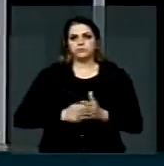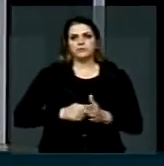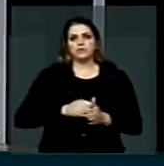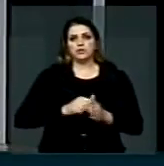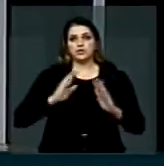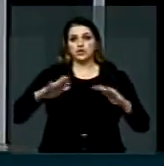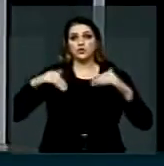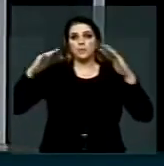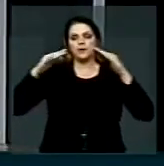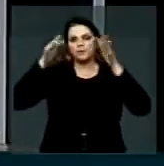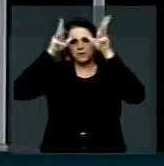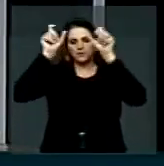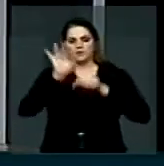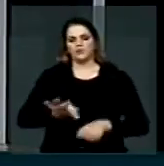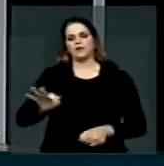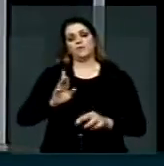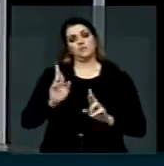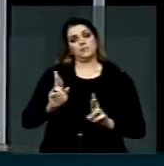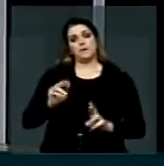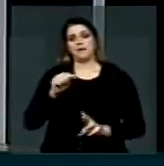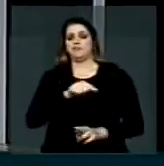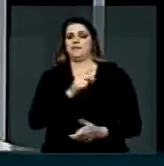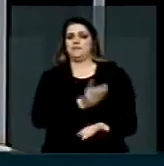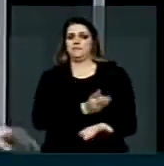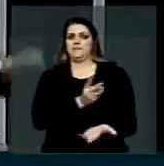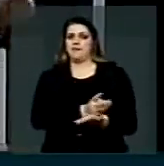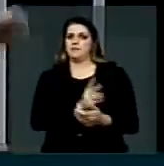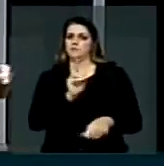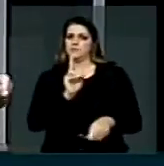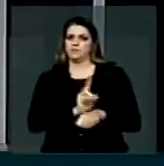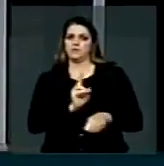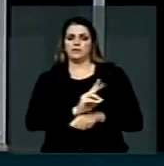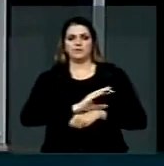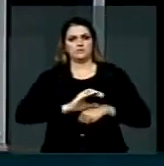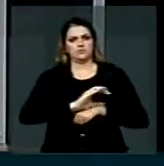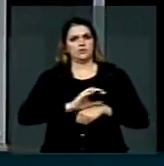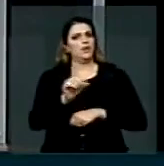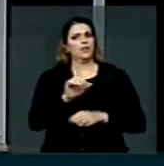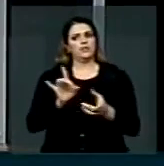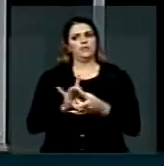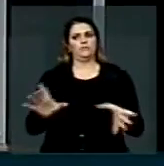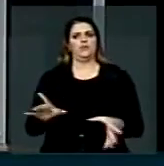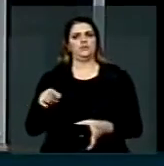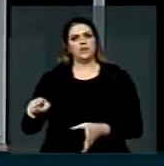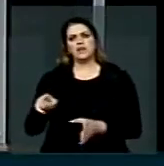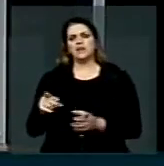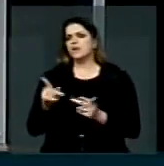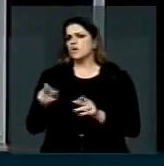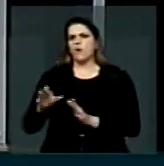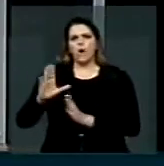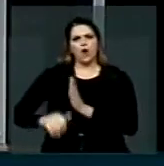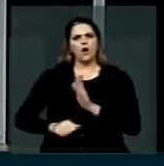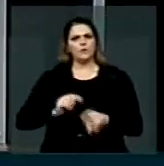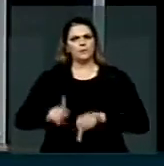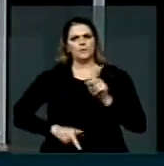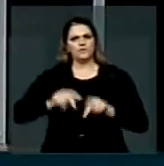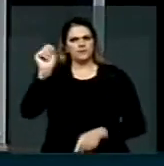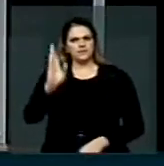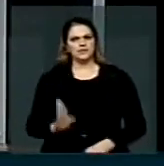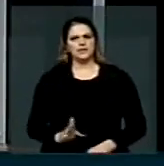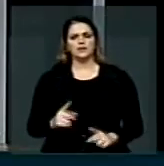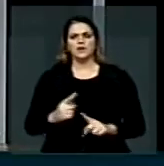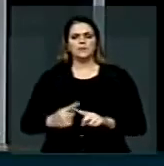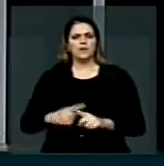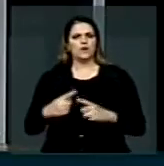que o Supremo Tribunal Federal, como guardião da Constituição, não permita este assalto ao bolso do povo brasileiro,